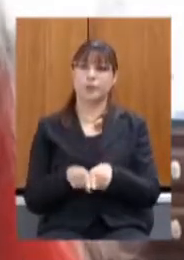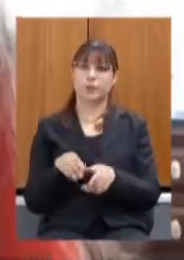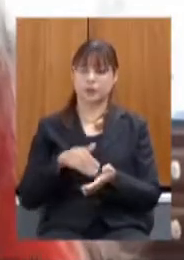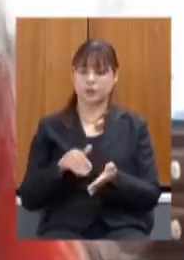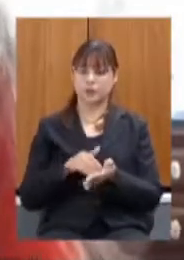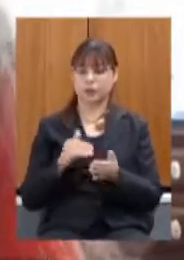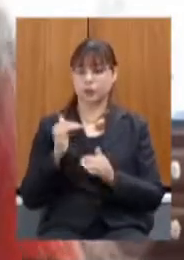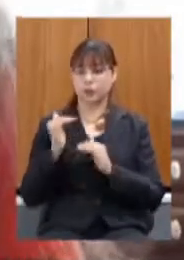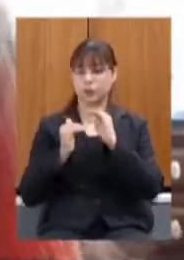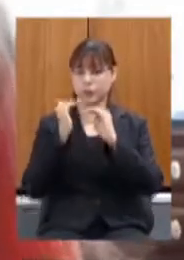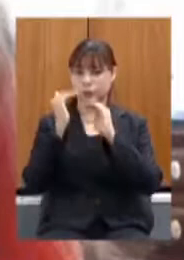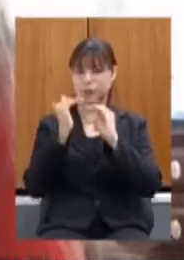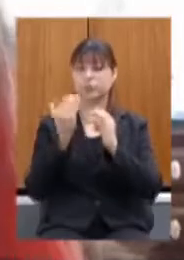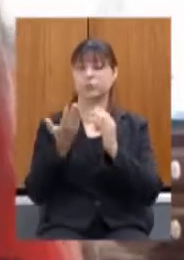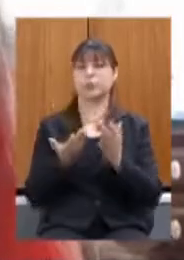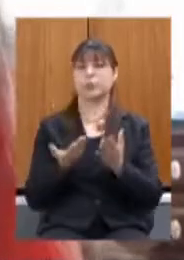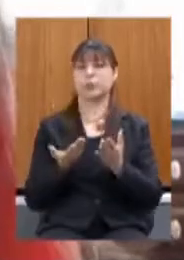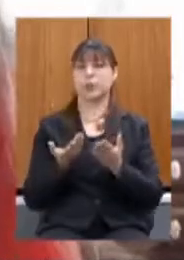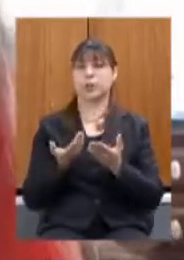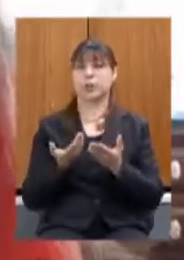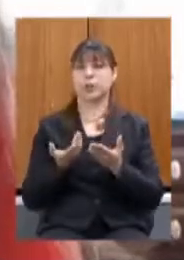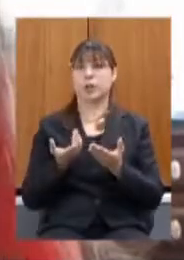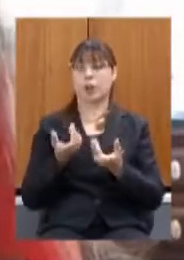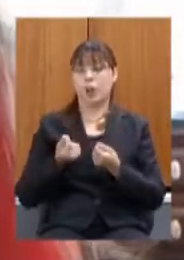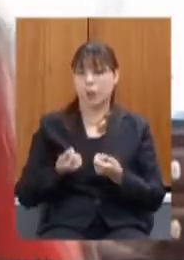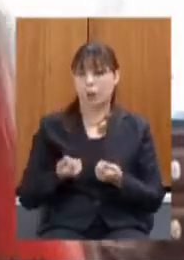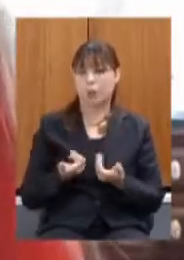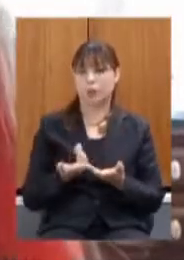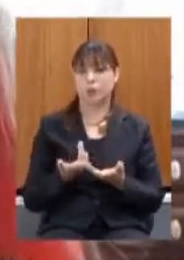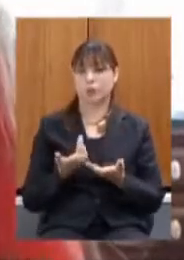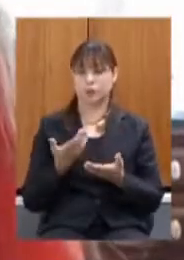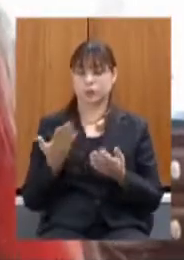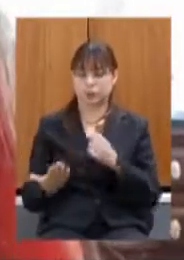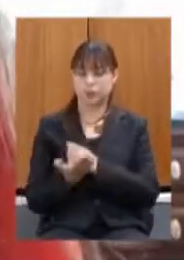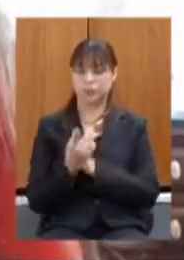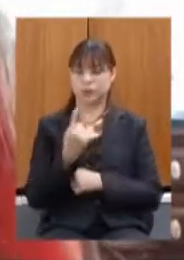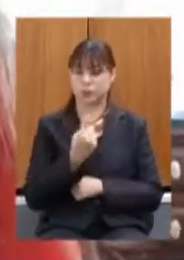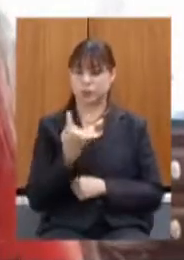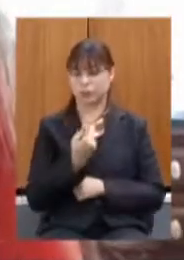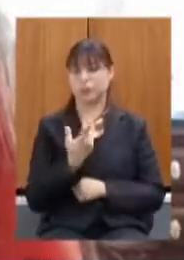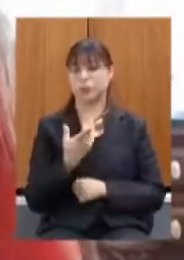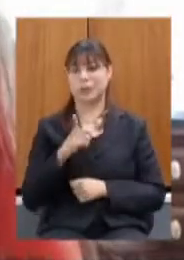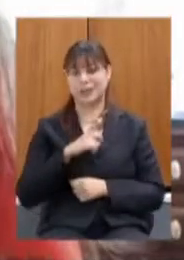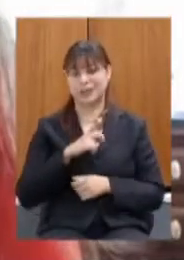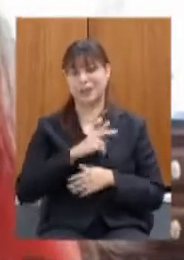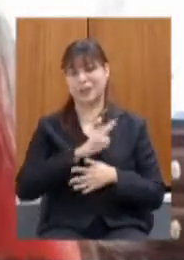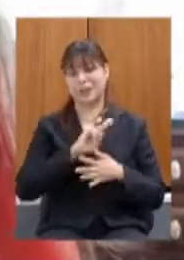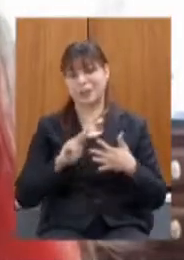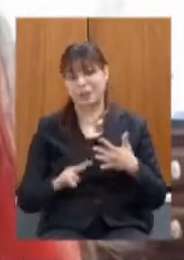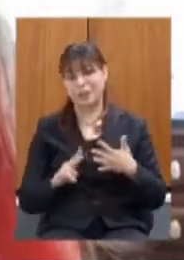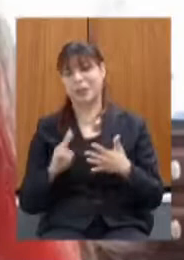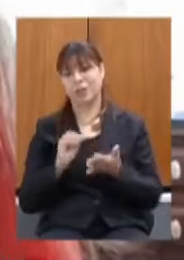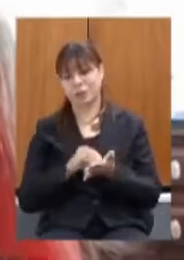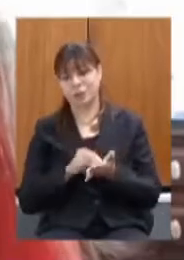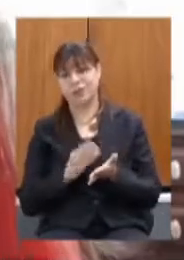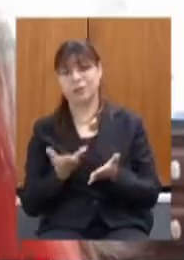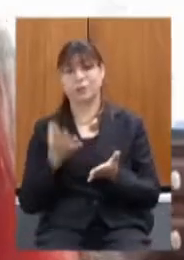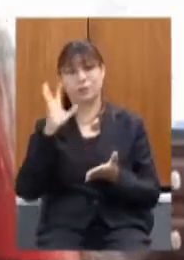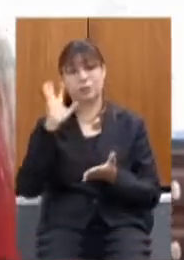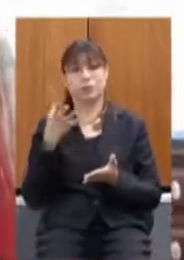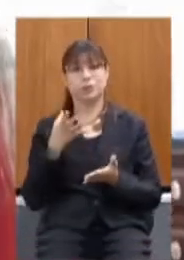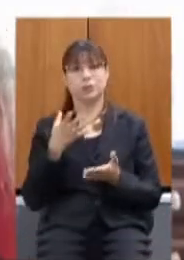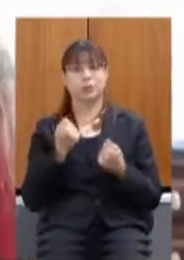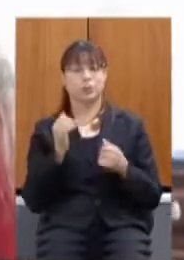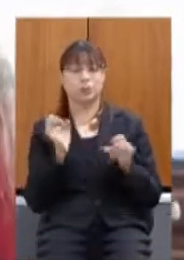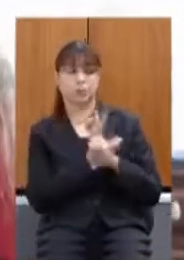Desenvolvimento Econômico que não tem nos desamparado ainda temos muitas demandas mas a forma como a gente tem sido para concluir